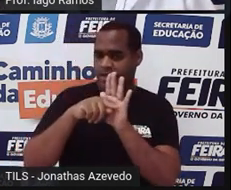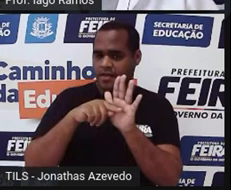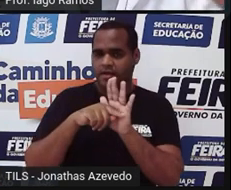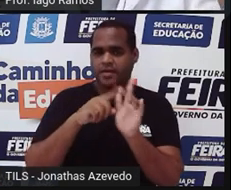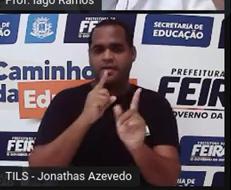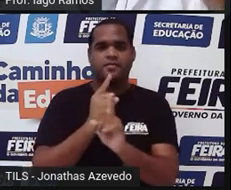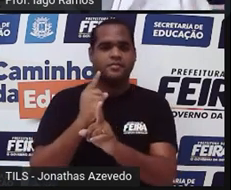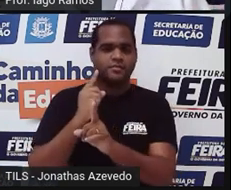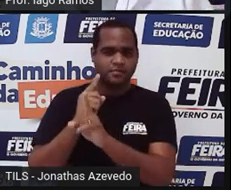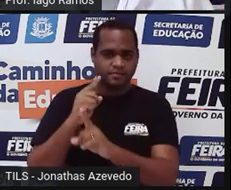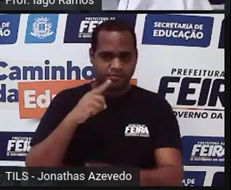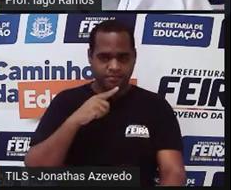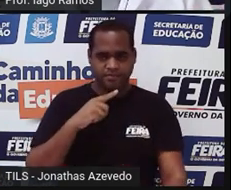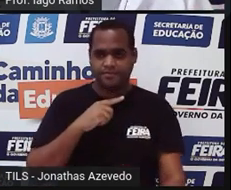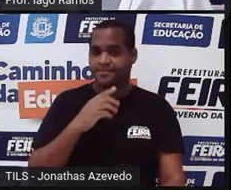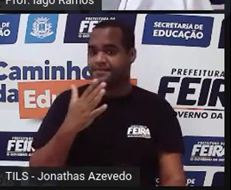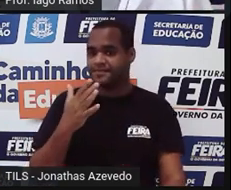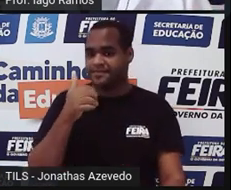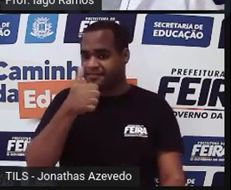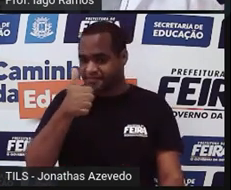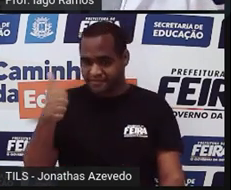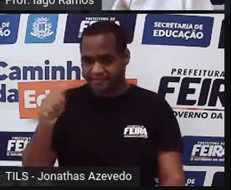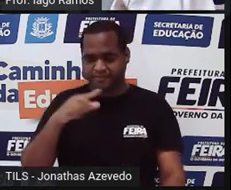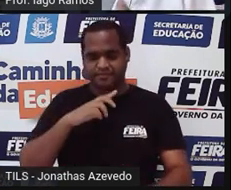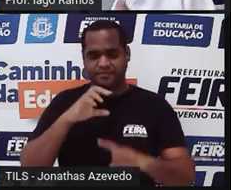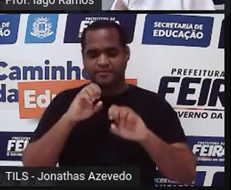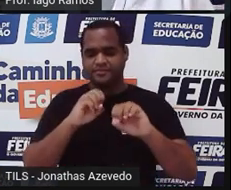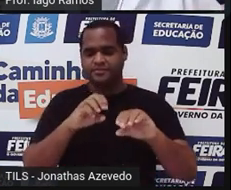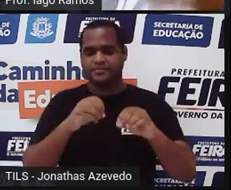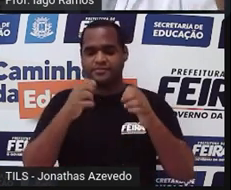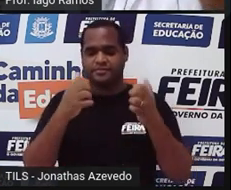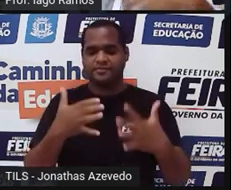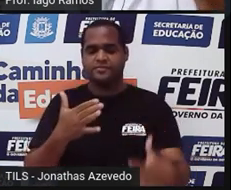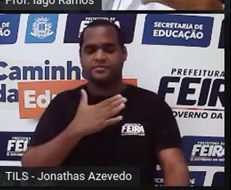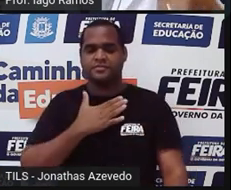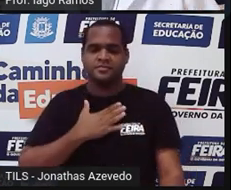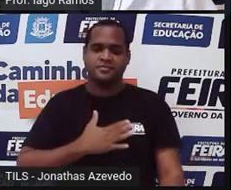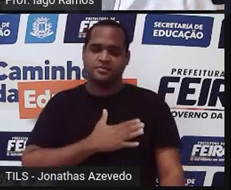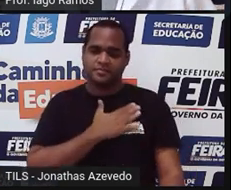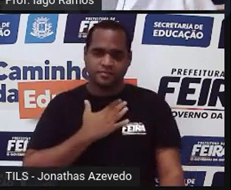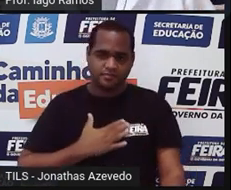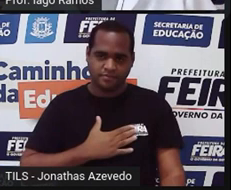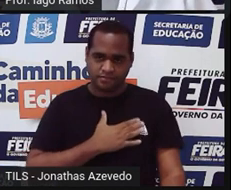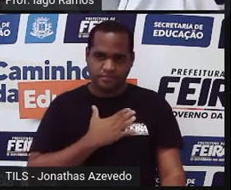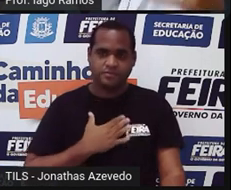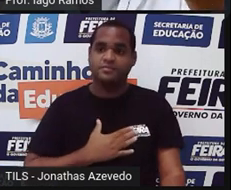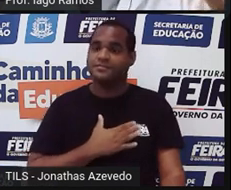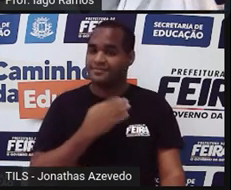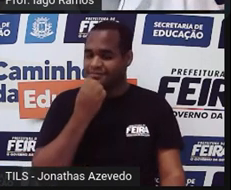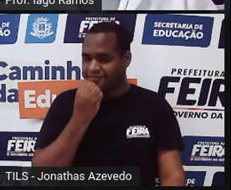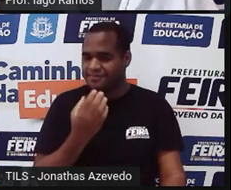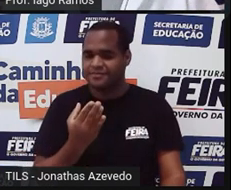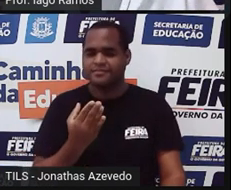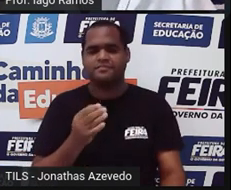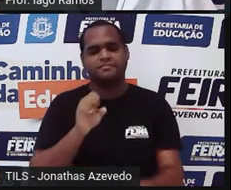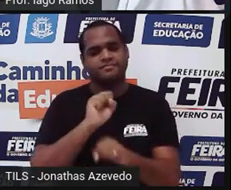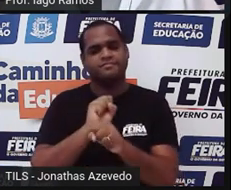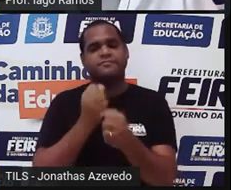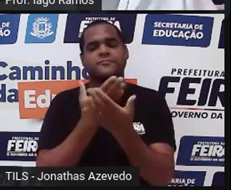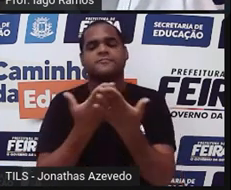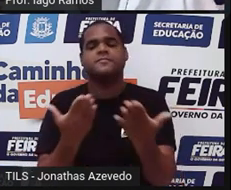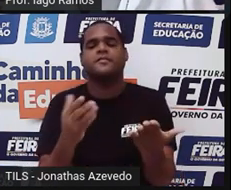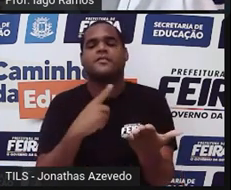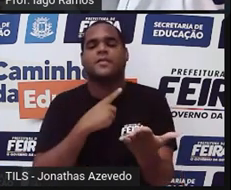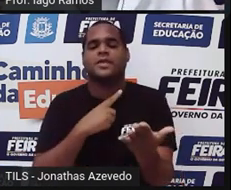Tá bom? Curtiu essa aula? Eu curti bastante. Nós aqui curtimos bastante. Esperamos que você está bem.